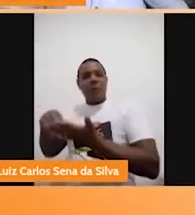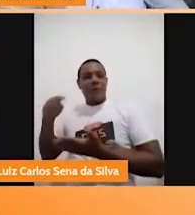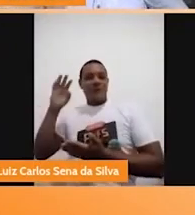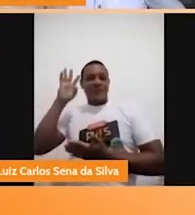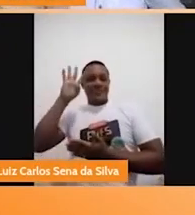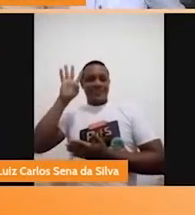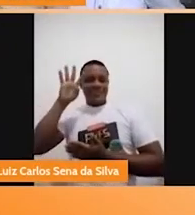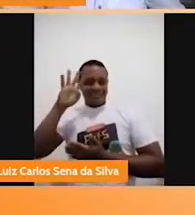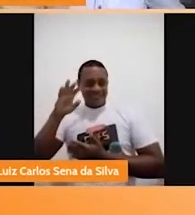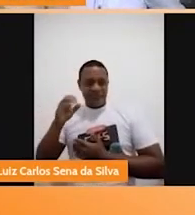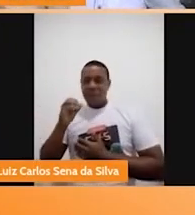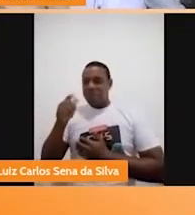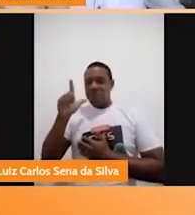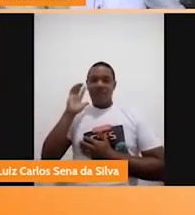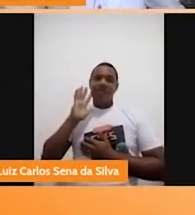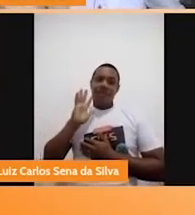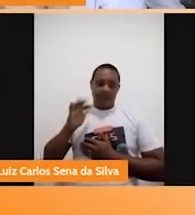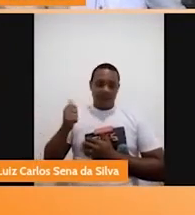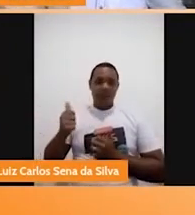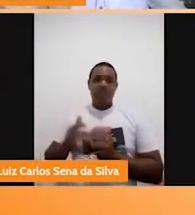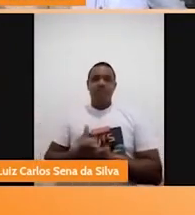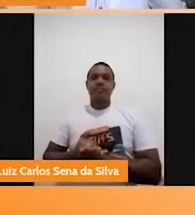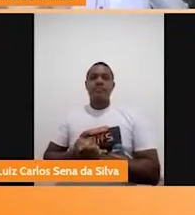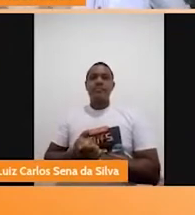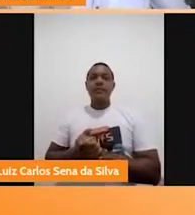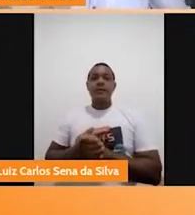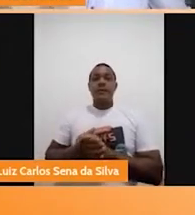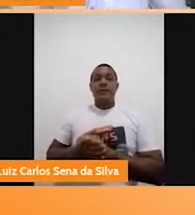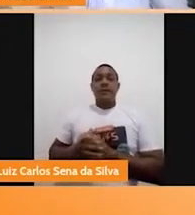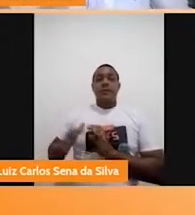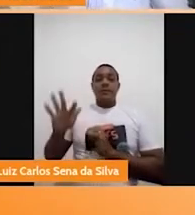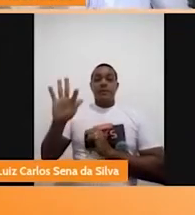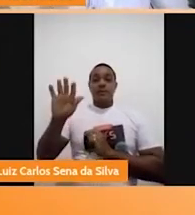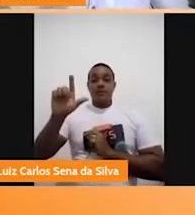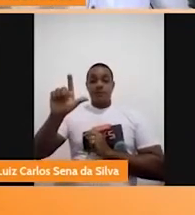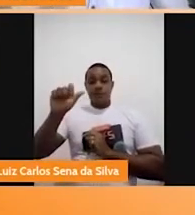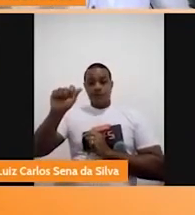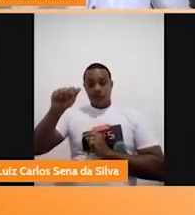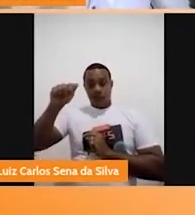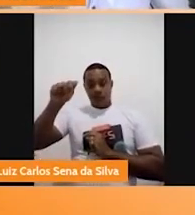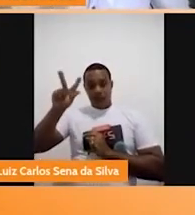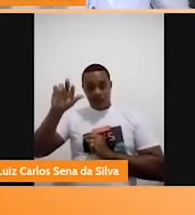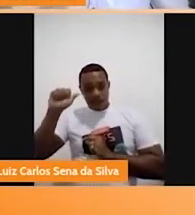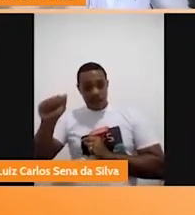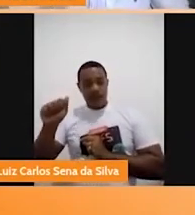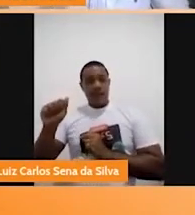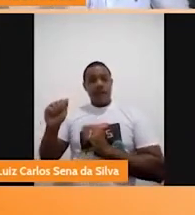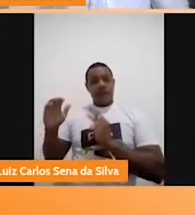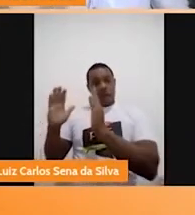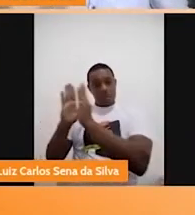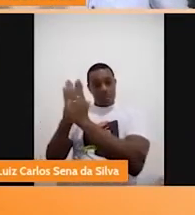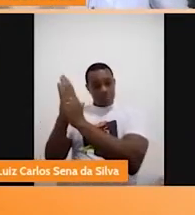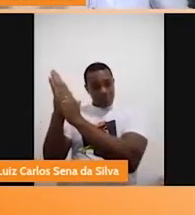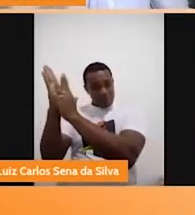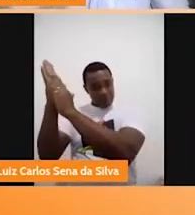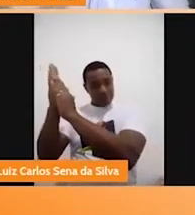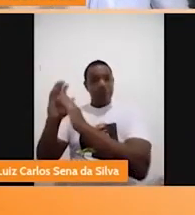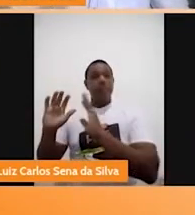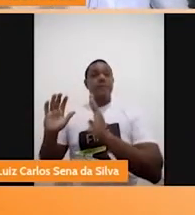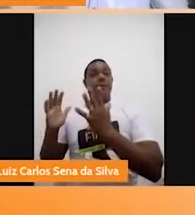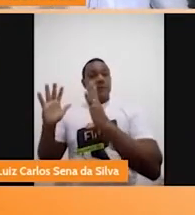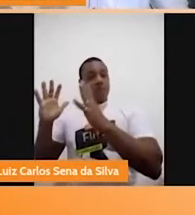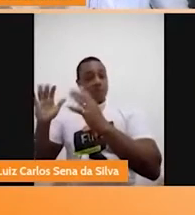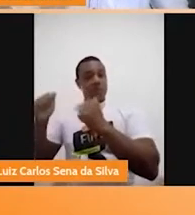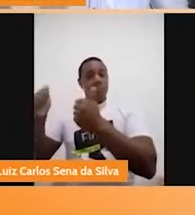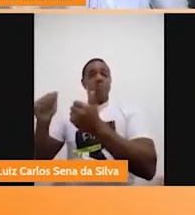Sociedade Literal dos Igual. Flávia Almeida de Araújo está dizendo que está aqui presente, parabenizando aí pelo tema e pelo livro também.